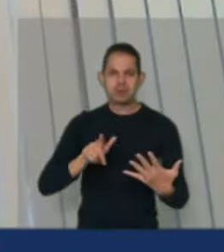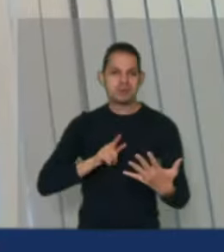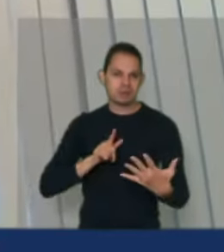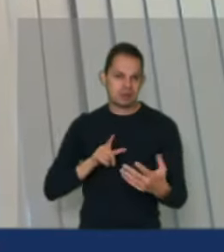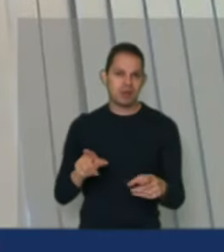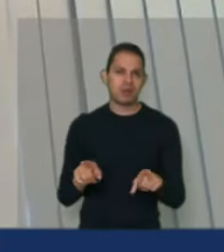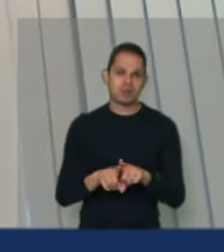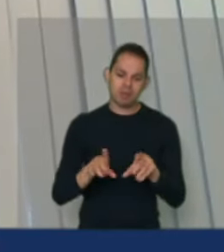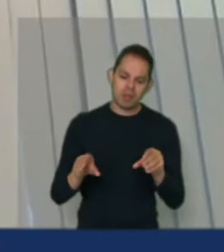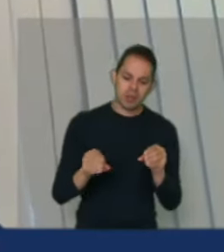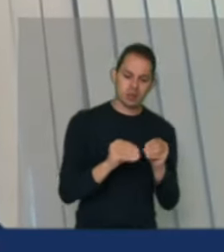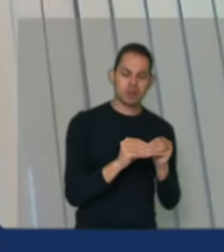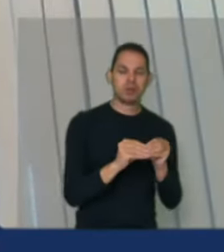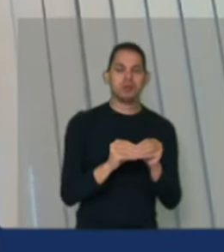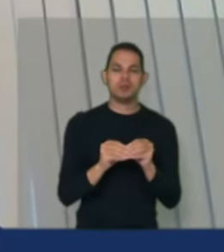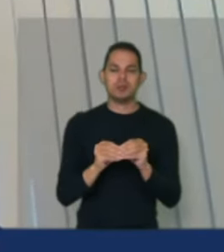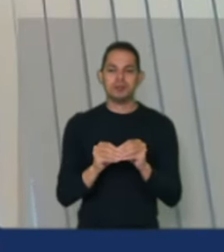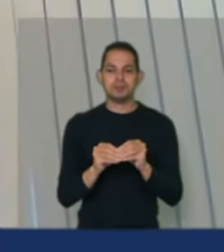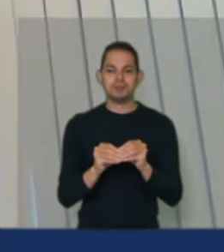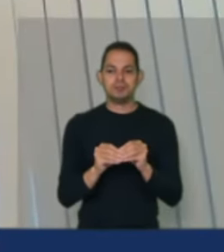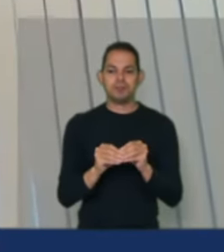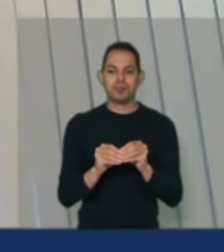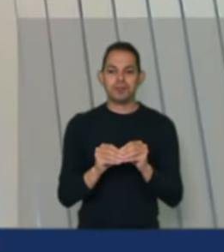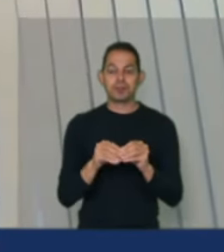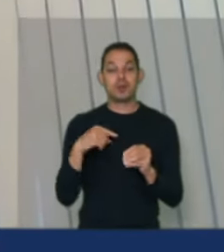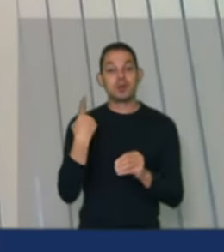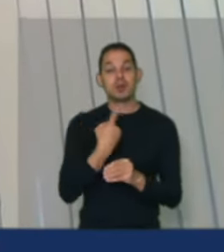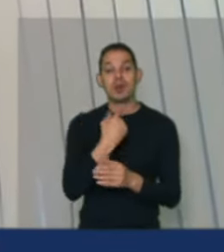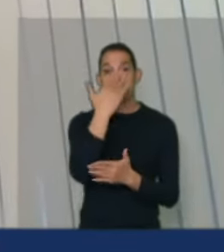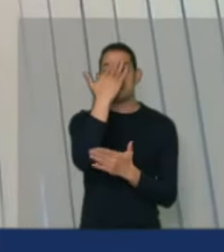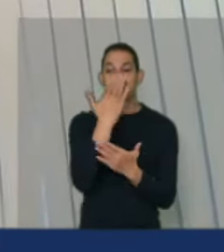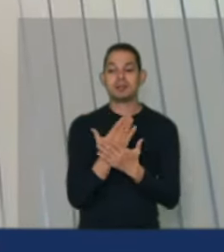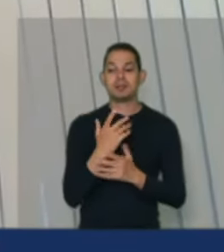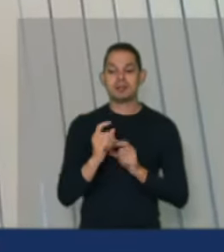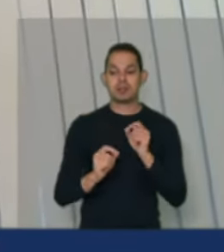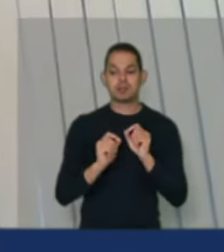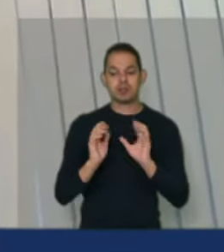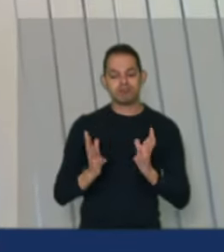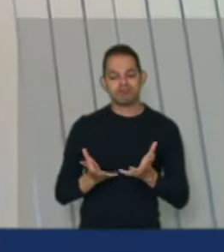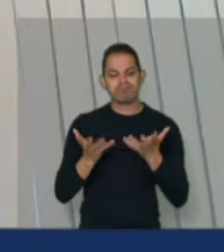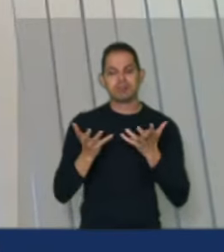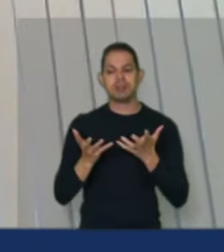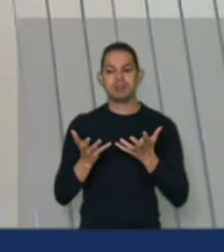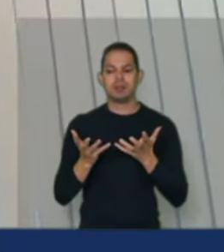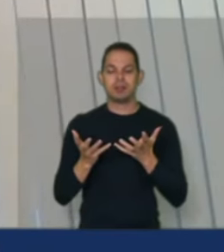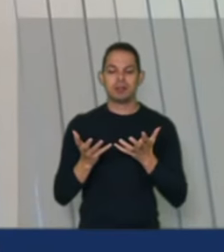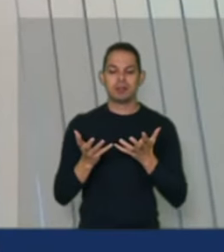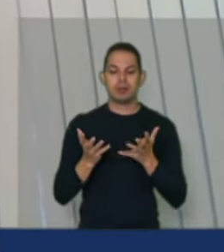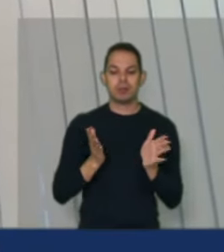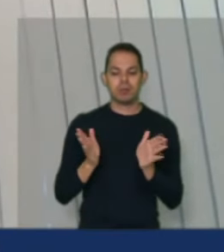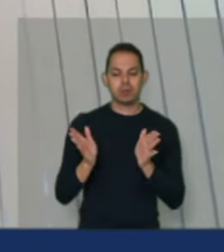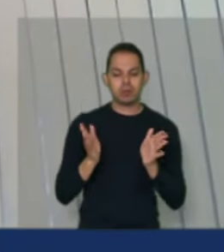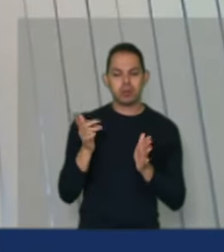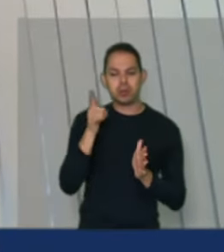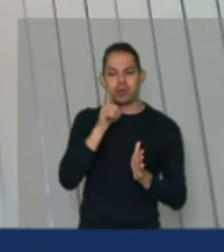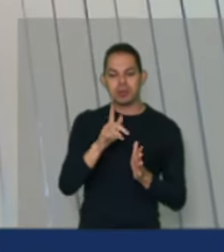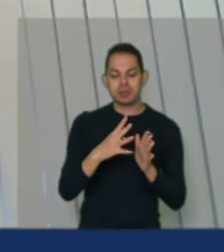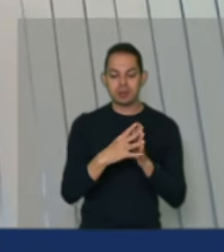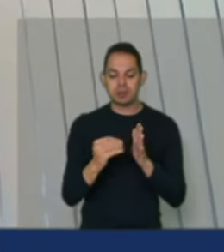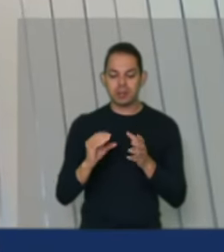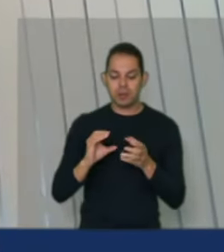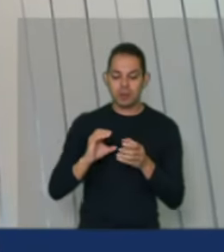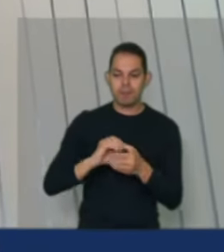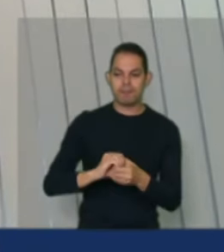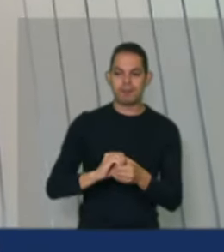essa questão acreditamos que eles sejam potencializados e sejam mais viáveis através do modelo cooperativo